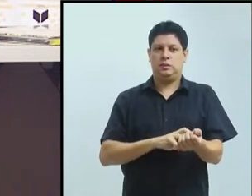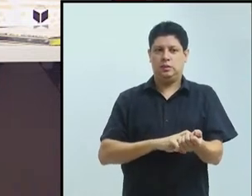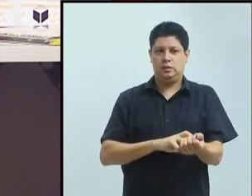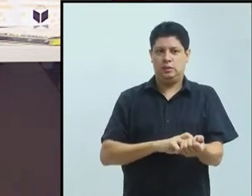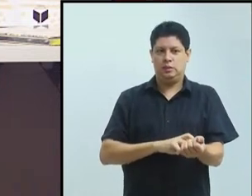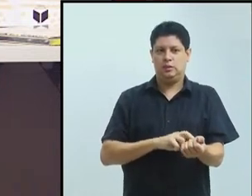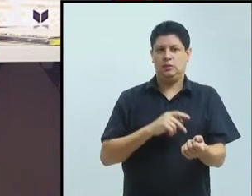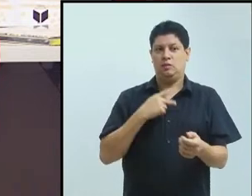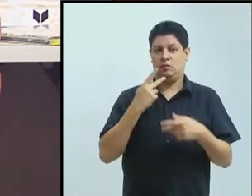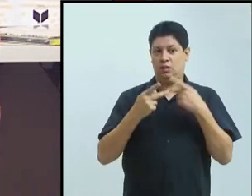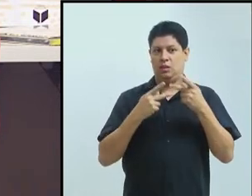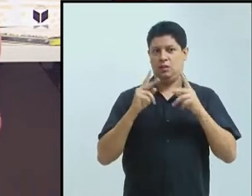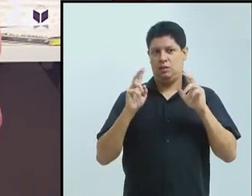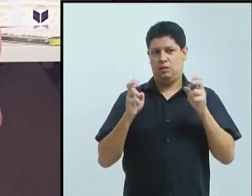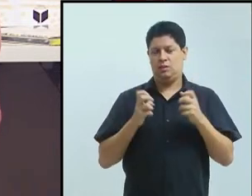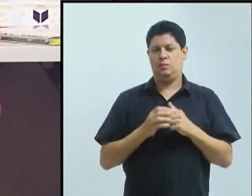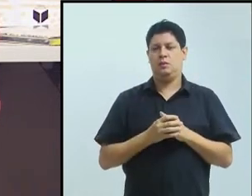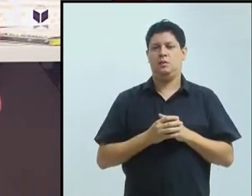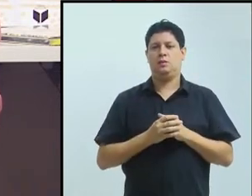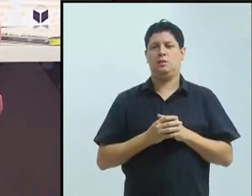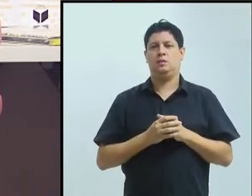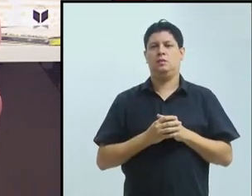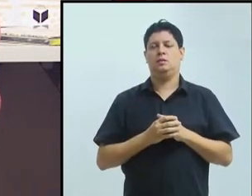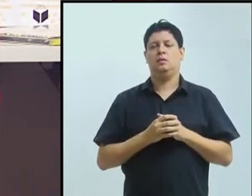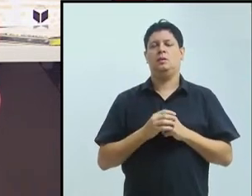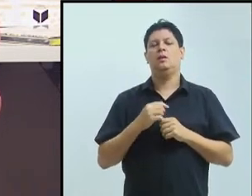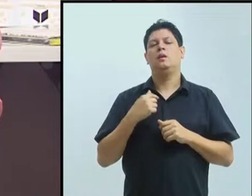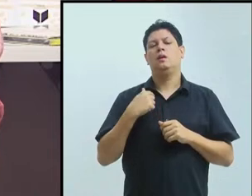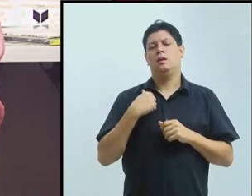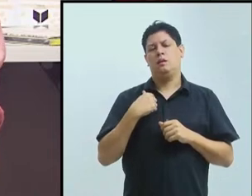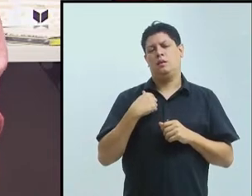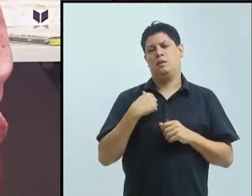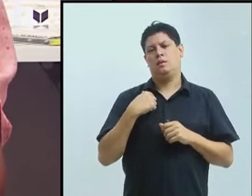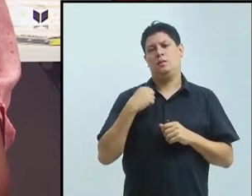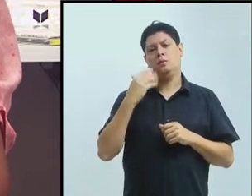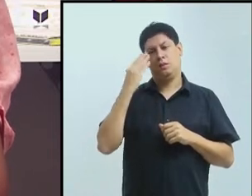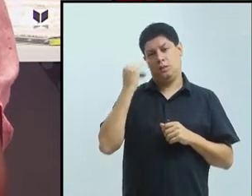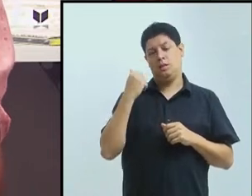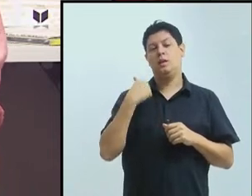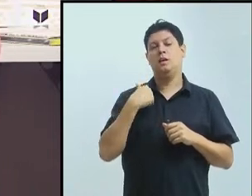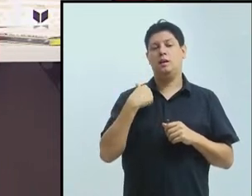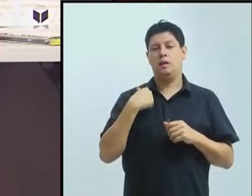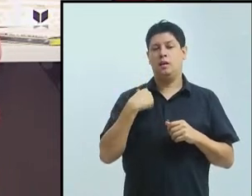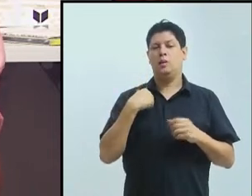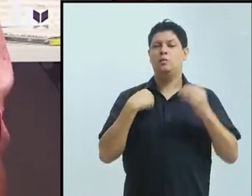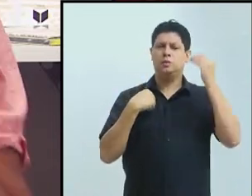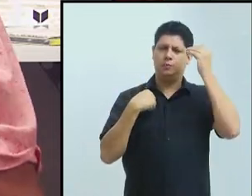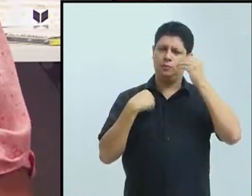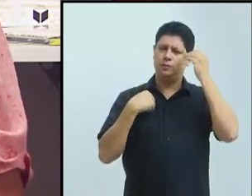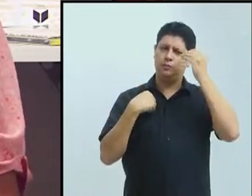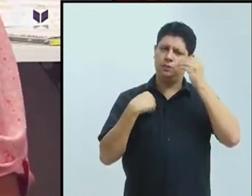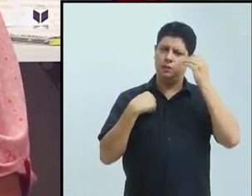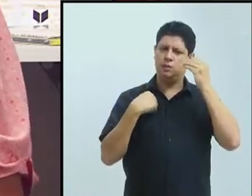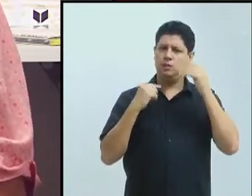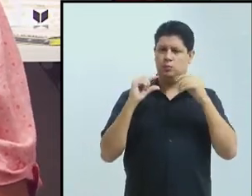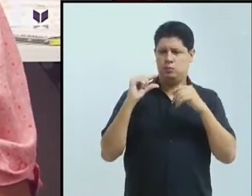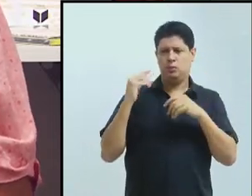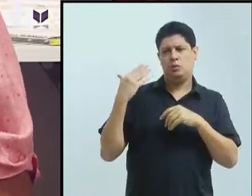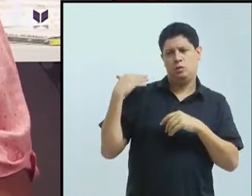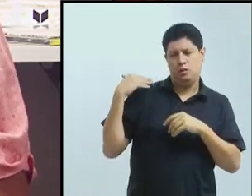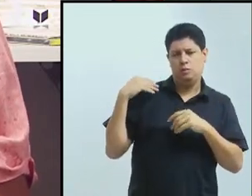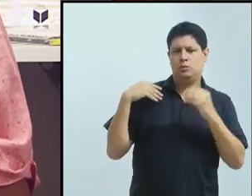a mim porque eu tenho feito algumas coisas que se enquadram dentro do que a gente normalmente